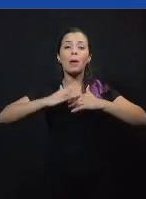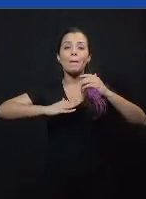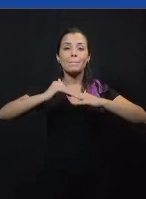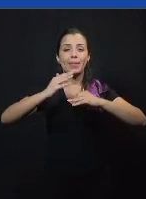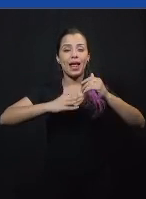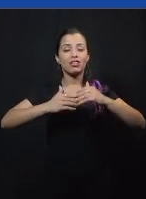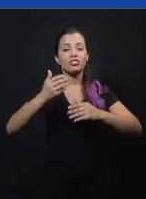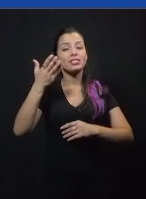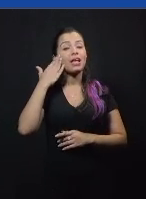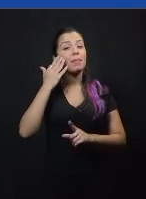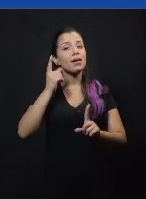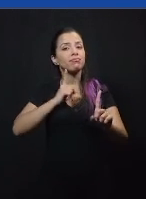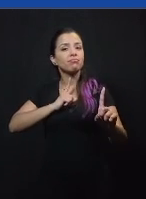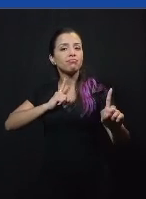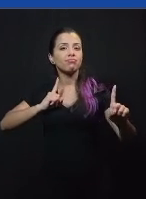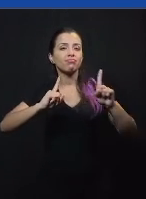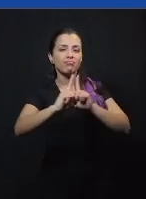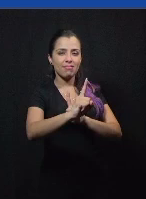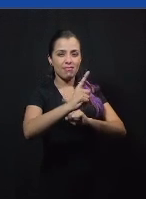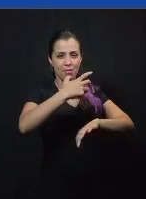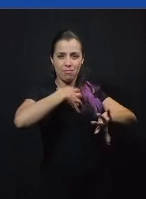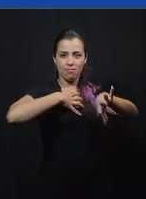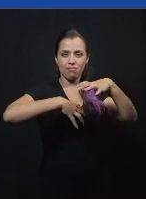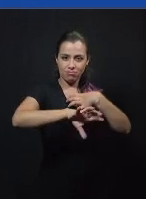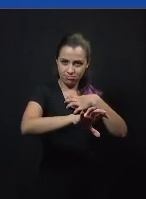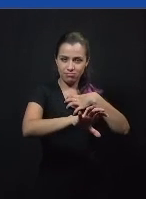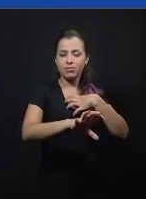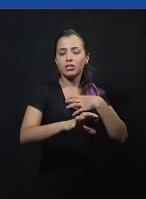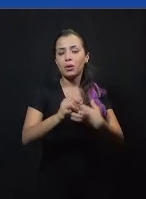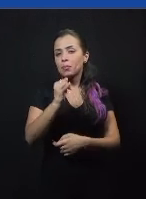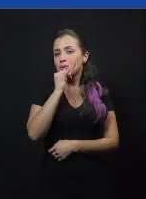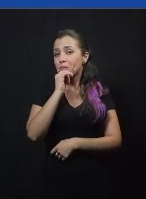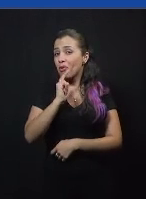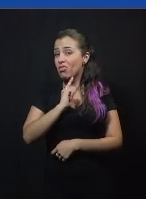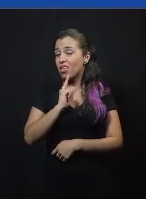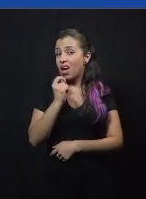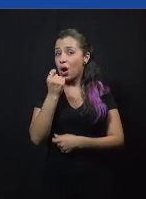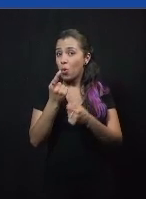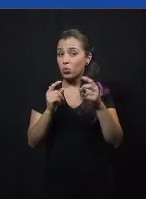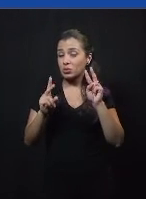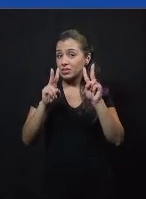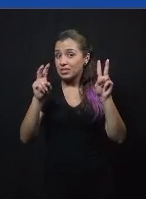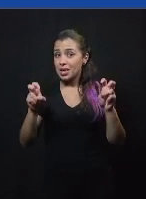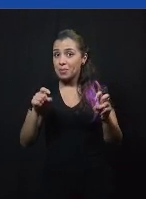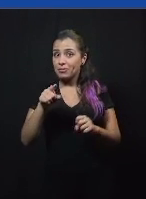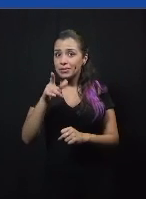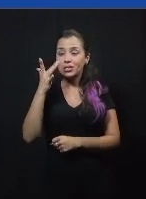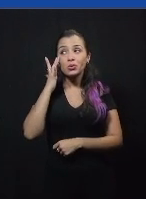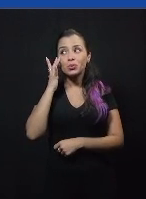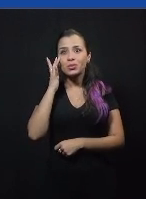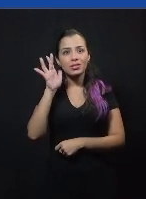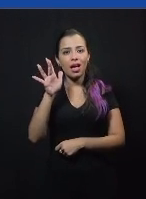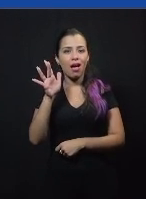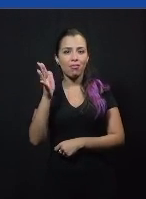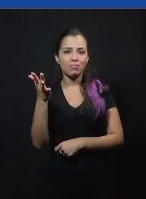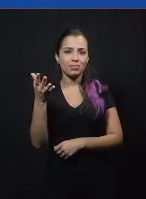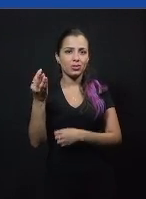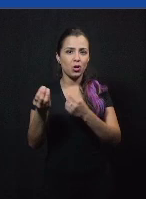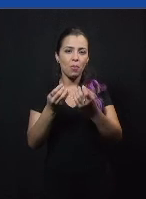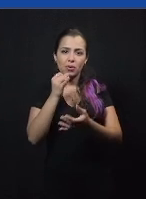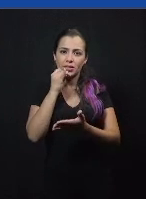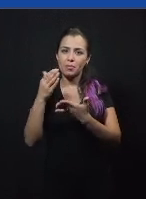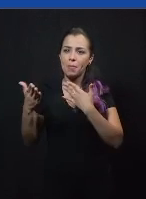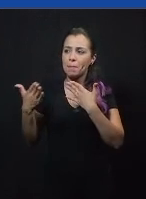outro então às vezes tem um tema tem um tópico que é meio que senso comum sabe por exemplo isso que a gente debateu